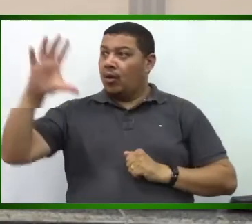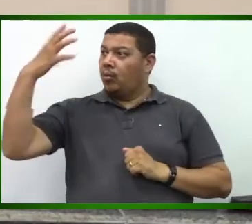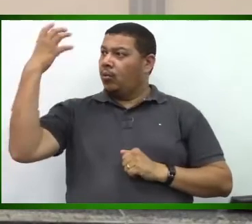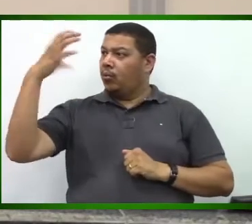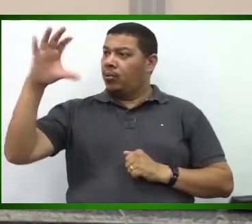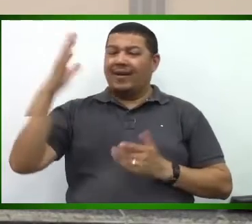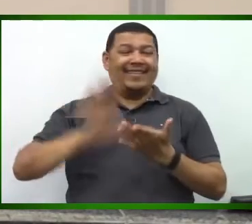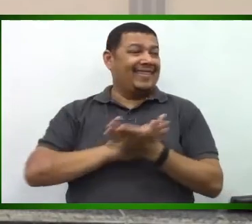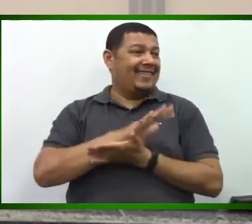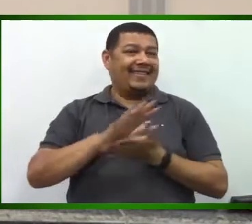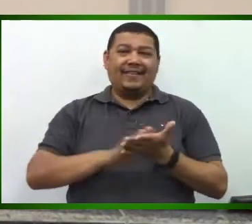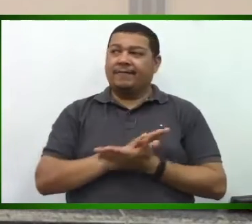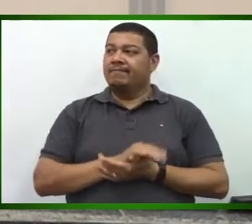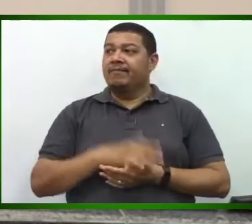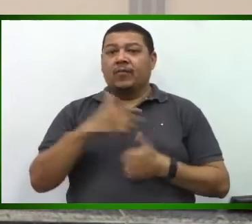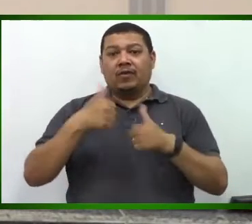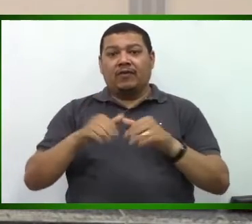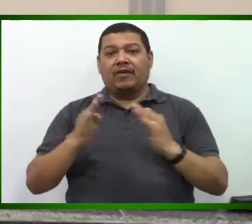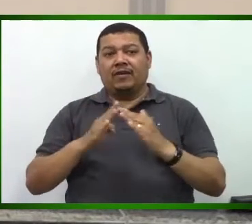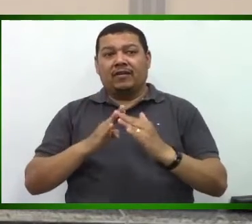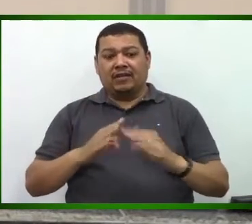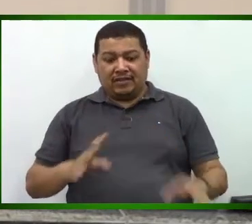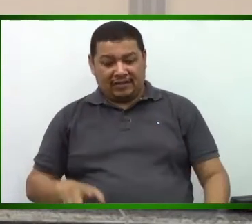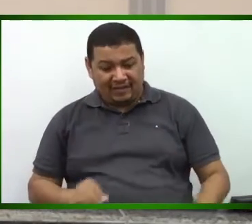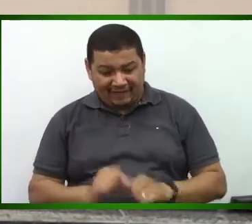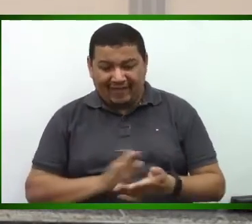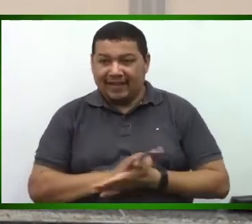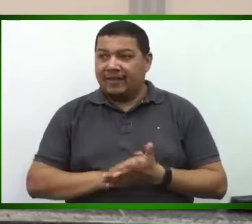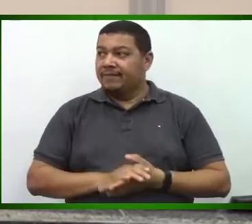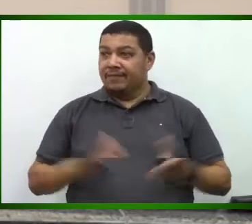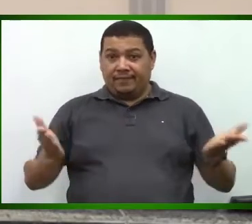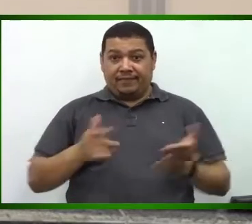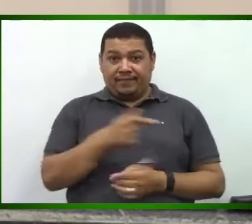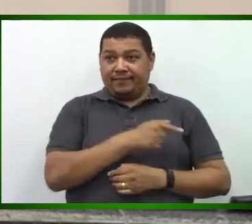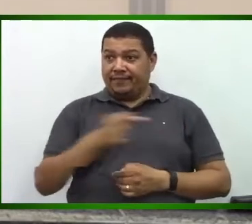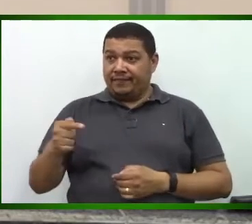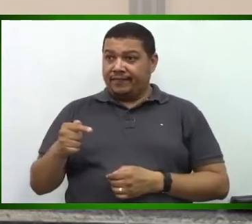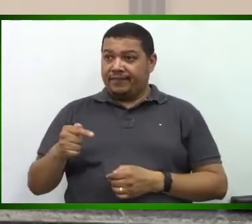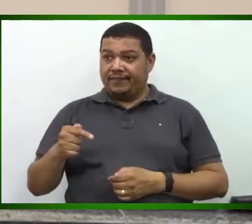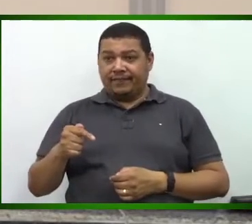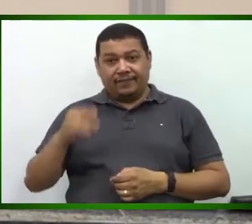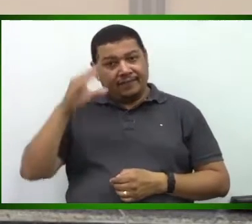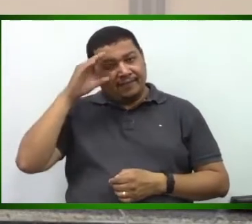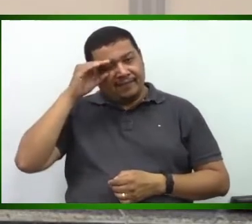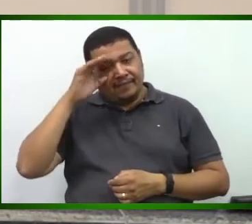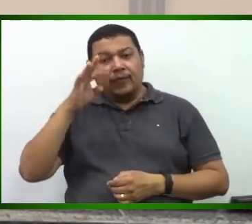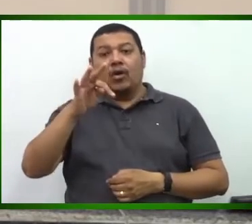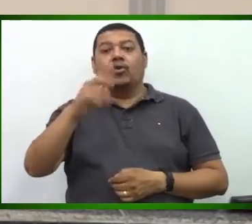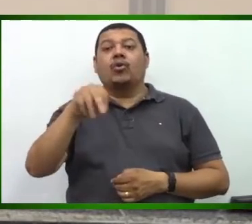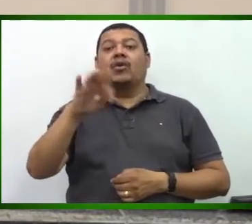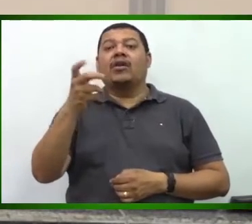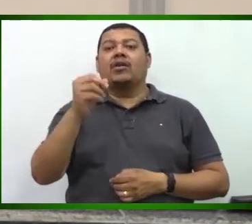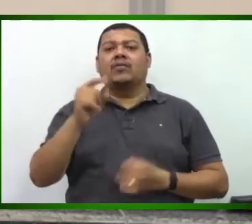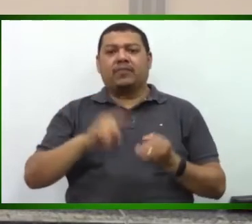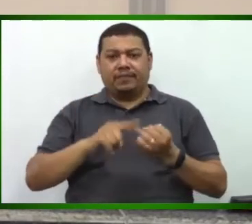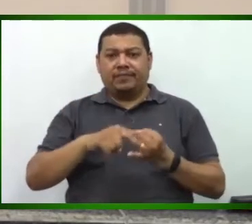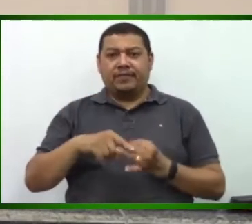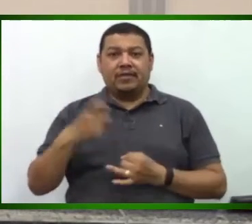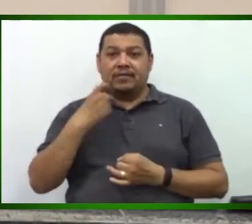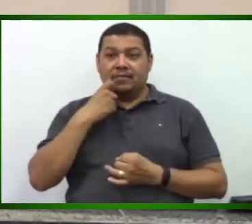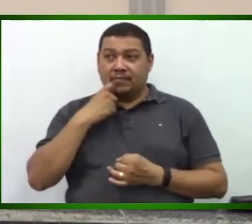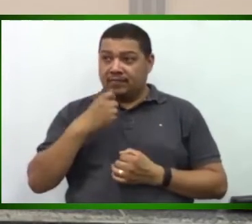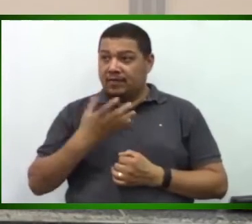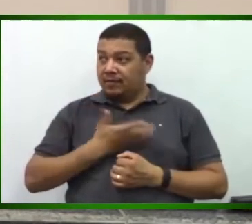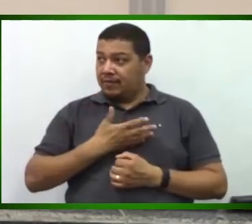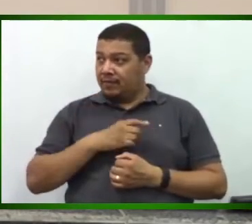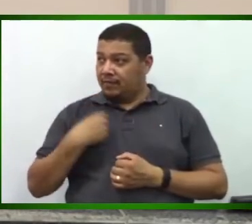corredor daquele hospital. Ou ficar em casa imobilizado. Essa semana, acredito que o Paulinho do Cinema, o Toninho do Jesus, sabe, na sexta-feira, um